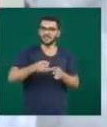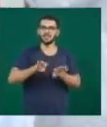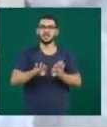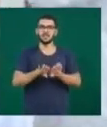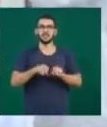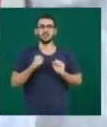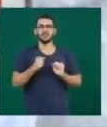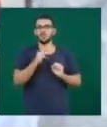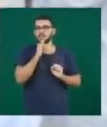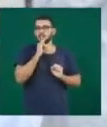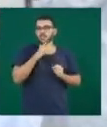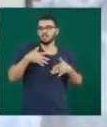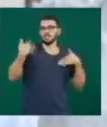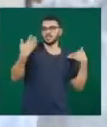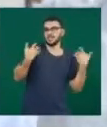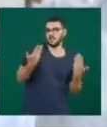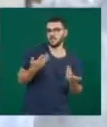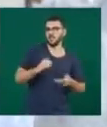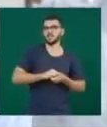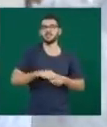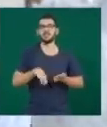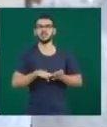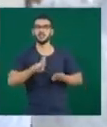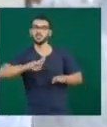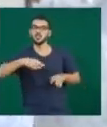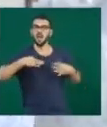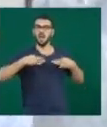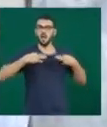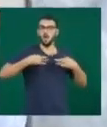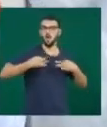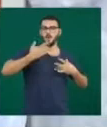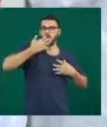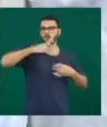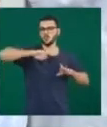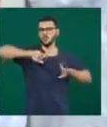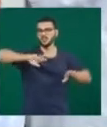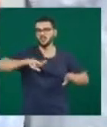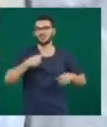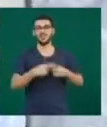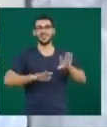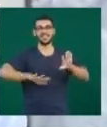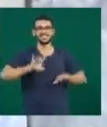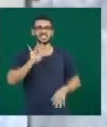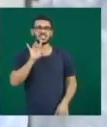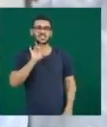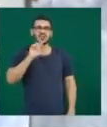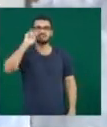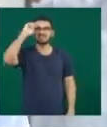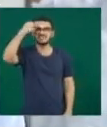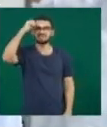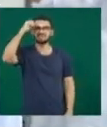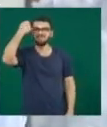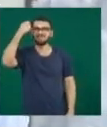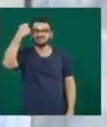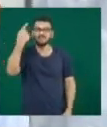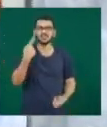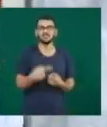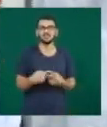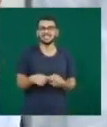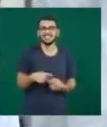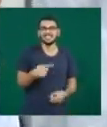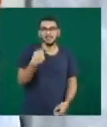casa, para usar outras cores de roupa, porque muitas das vezes elas utilizam apenas a roupa preta, com medo de ficar